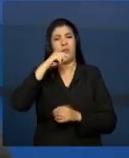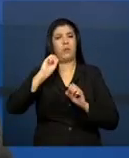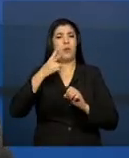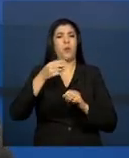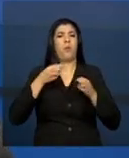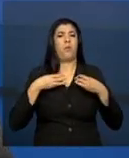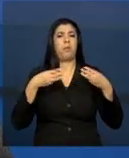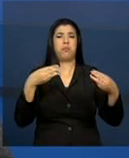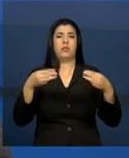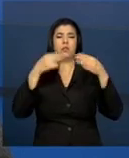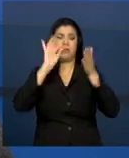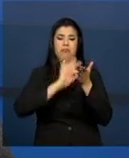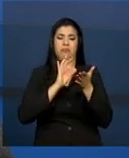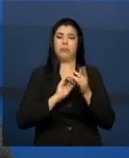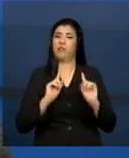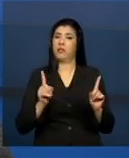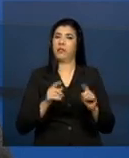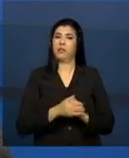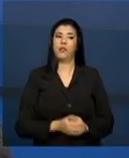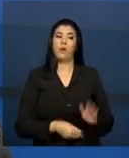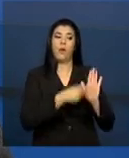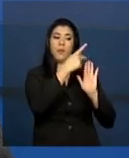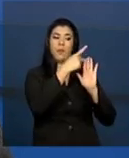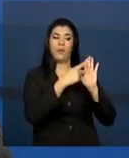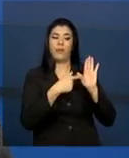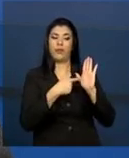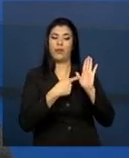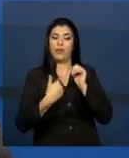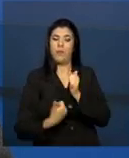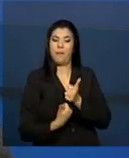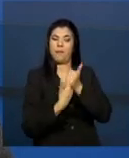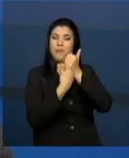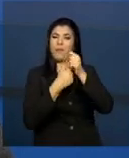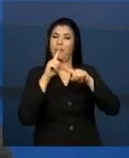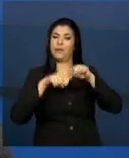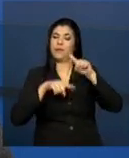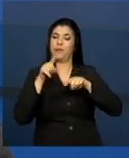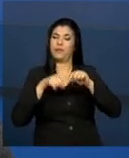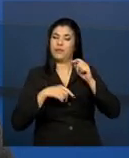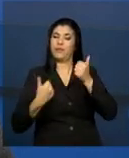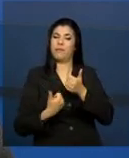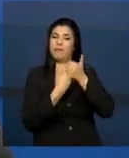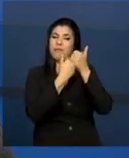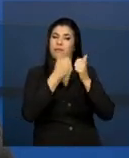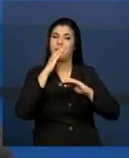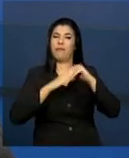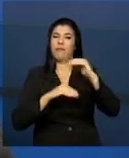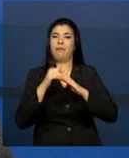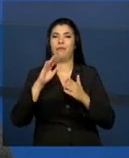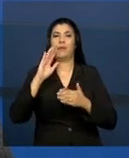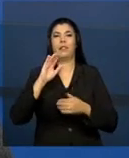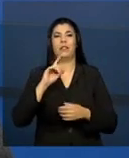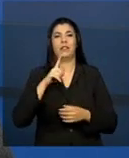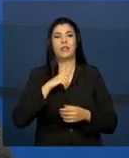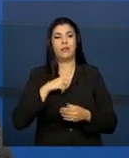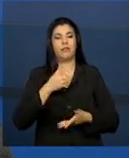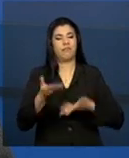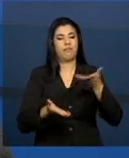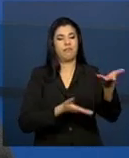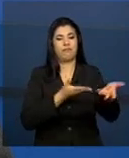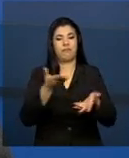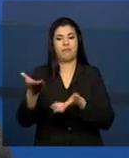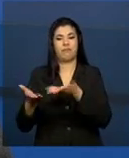é de fato algo que apoia a sua prática profissional, né, e apoia o registro dessa relação que ele